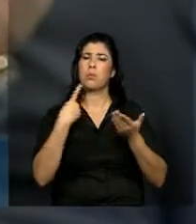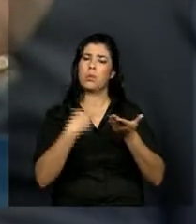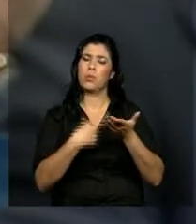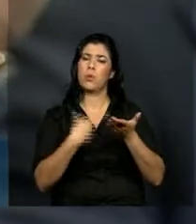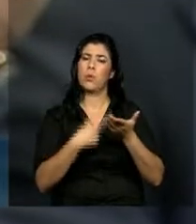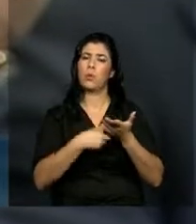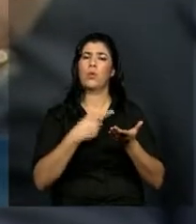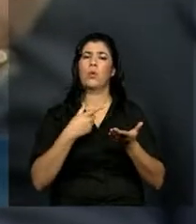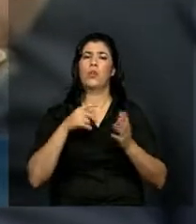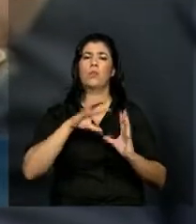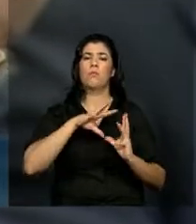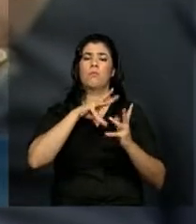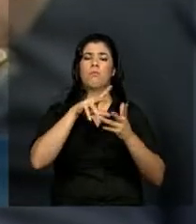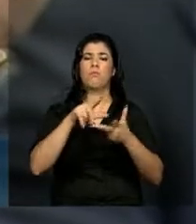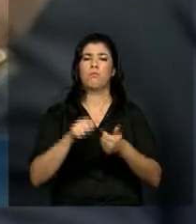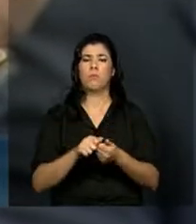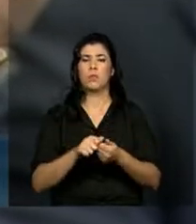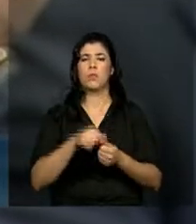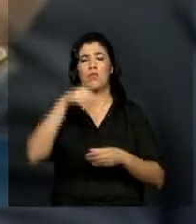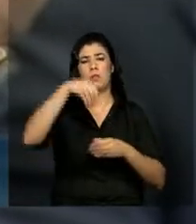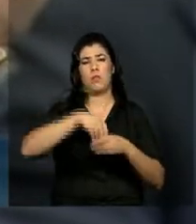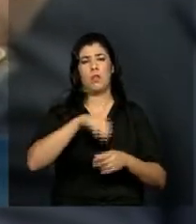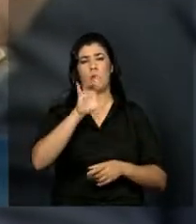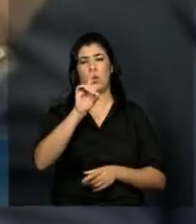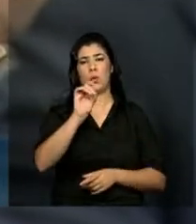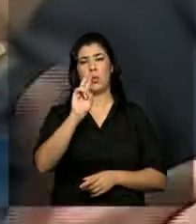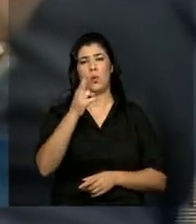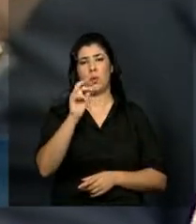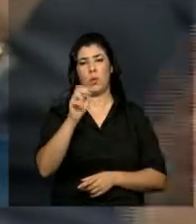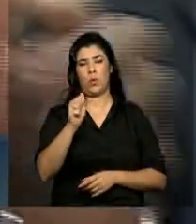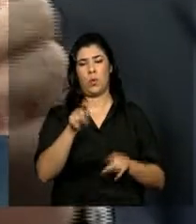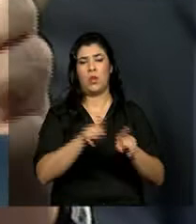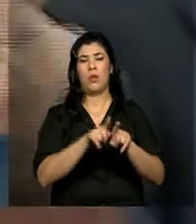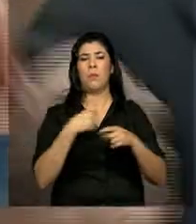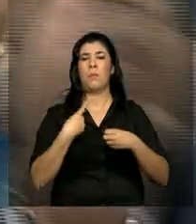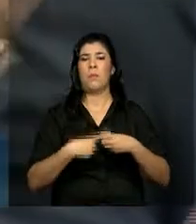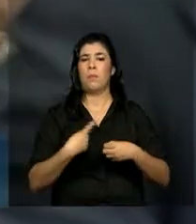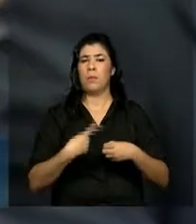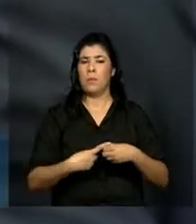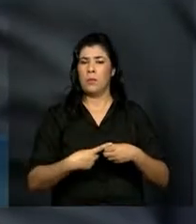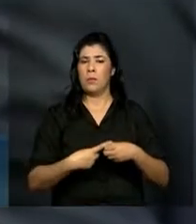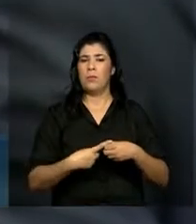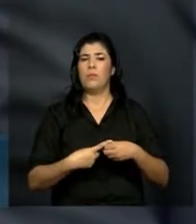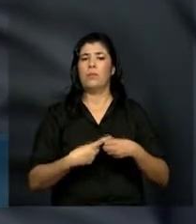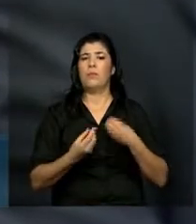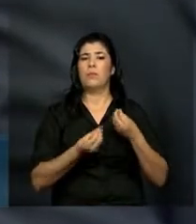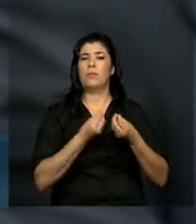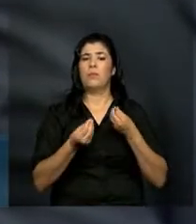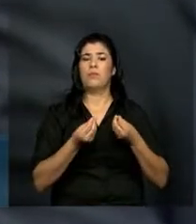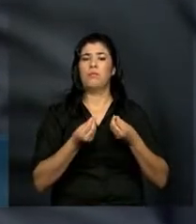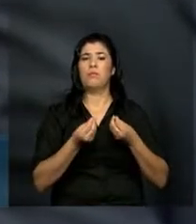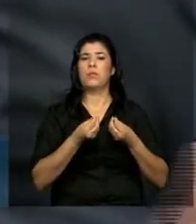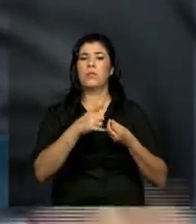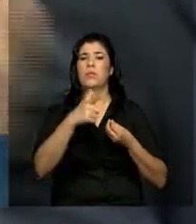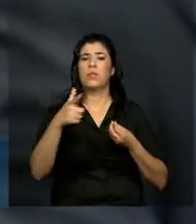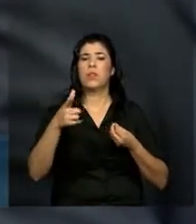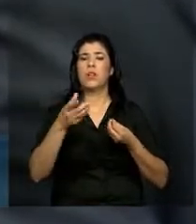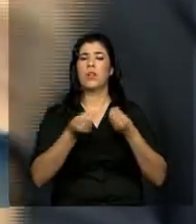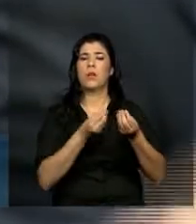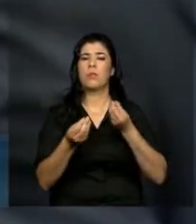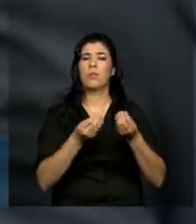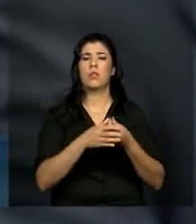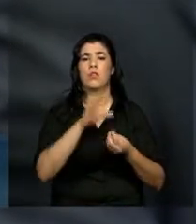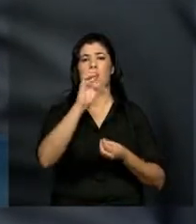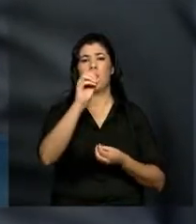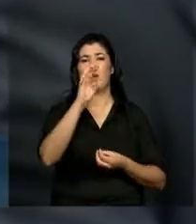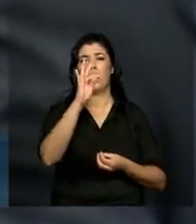global de Doha este mesmo ano, dado o fato que temos uma caída grande dos preços de commodities e podemos ver os efeitos